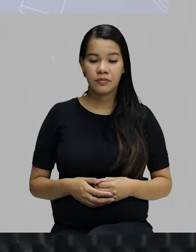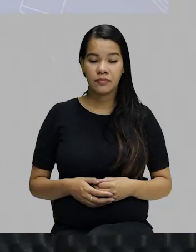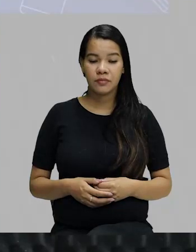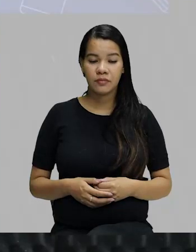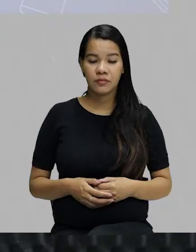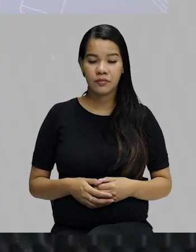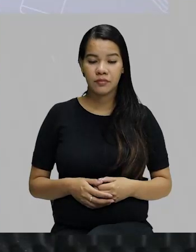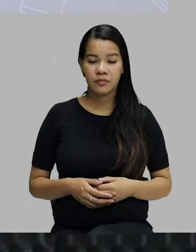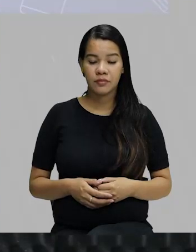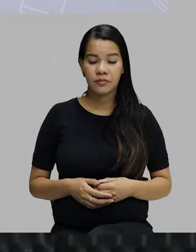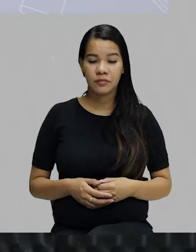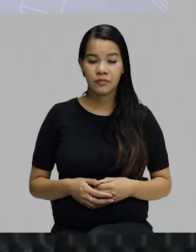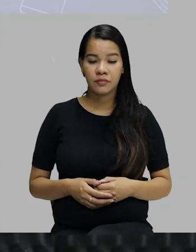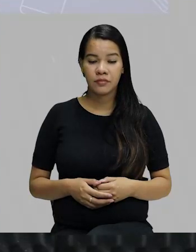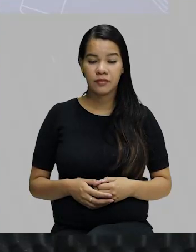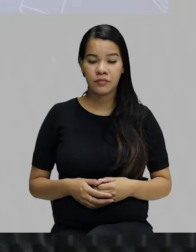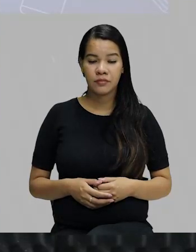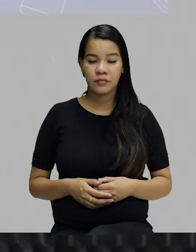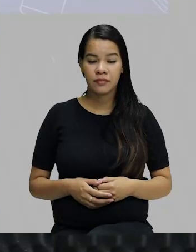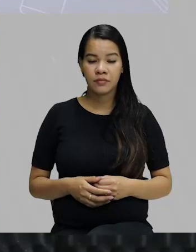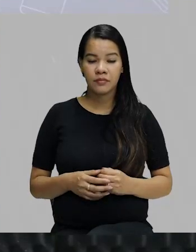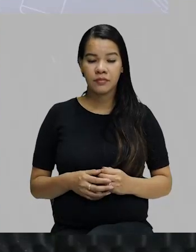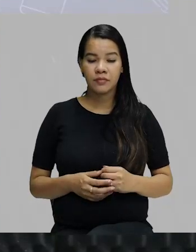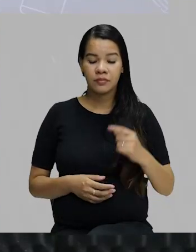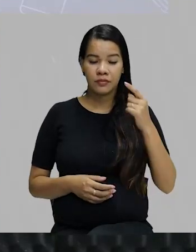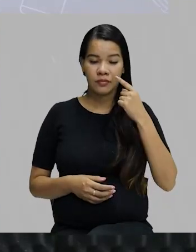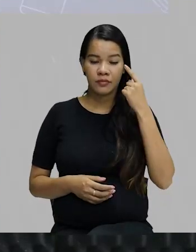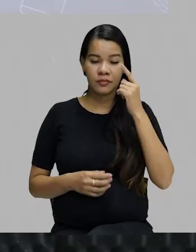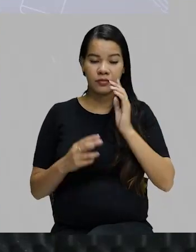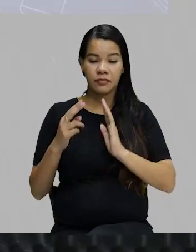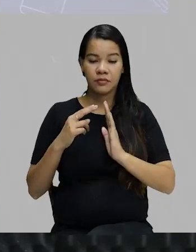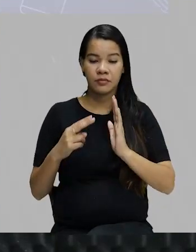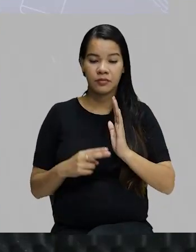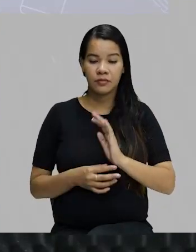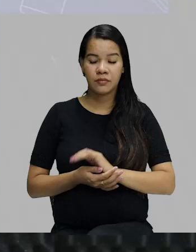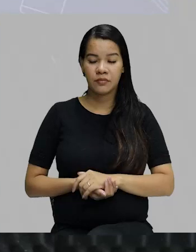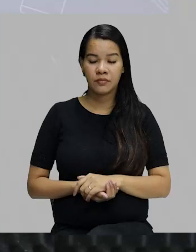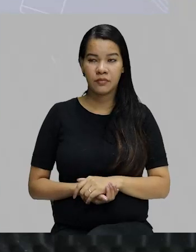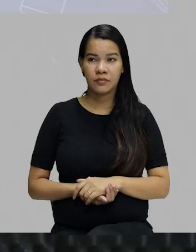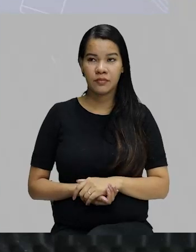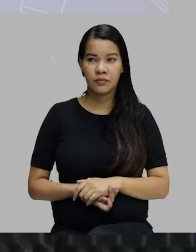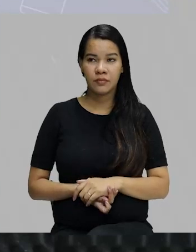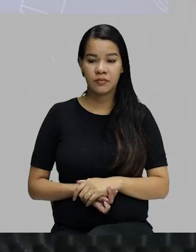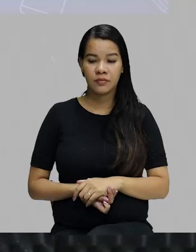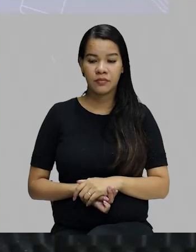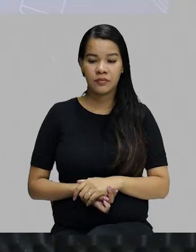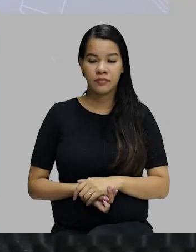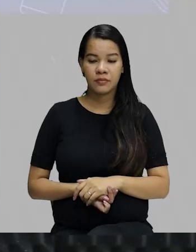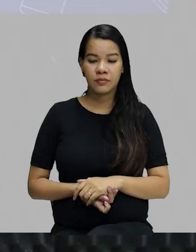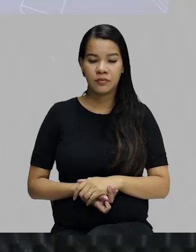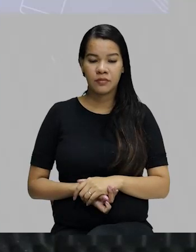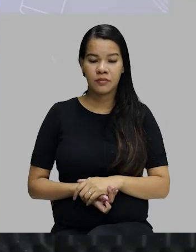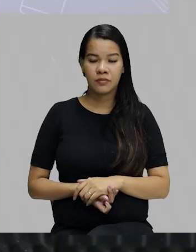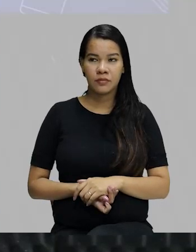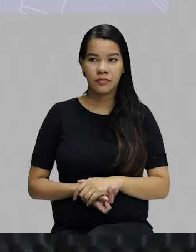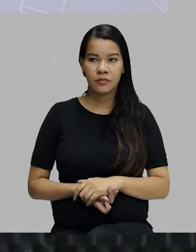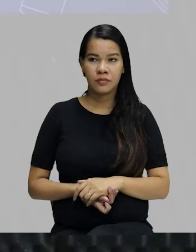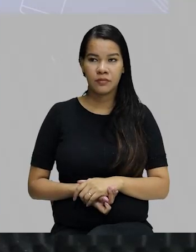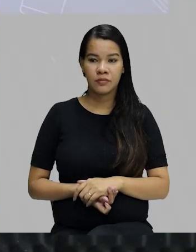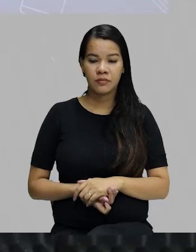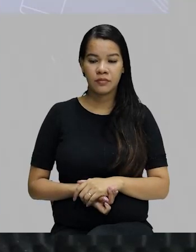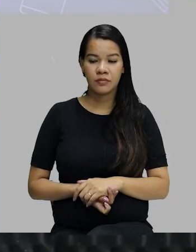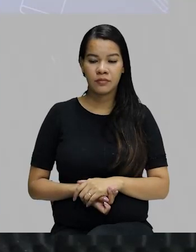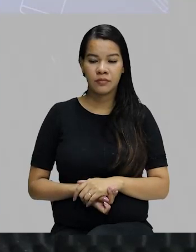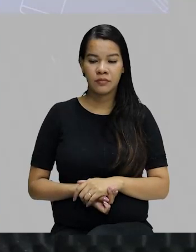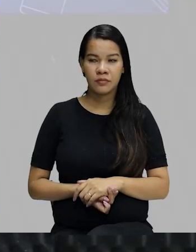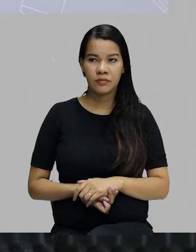Vosotros é o pronome, meter é o verbo. E eu tenho mais um verbo ali, né? Que